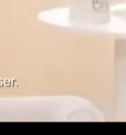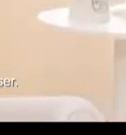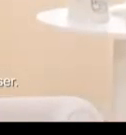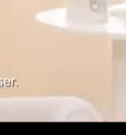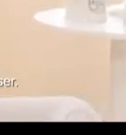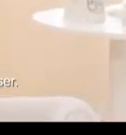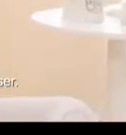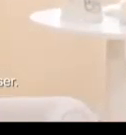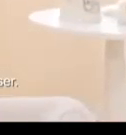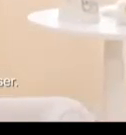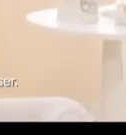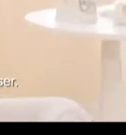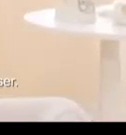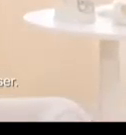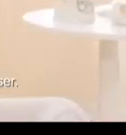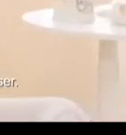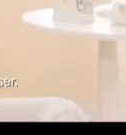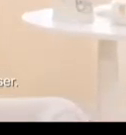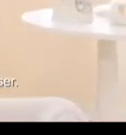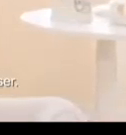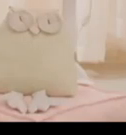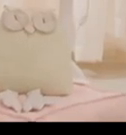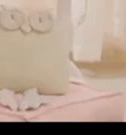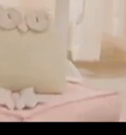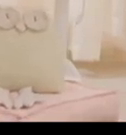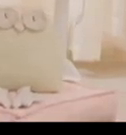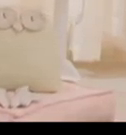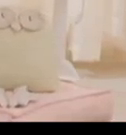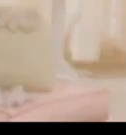ele vai crescer forte e saudável pra ser quem quiser.